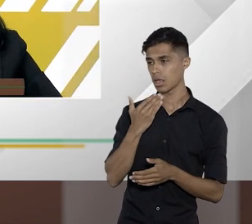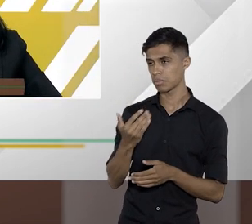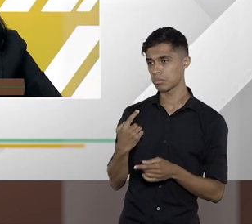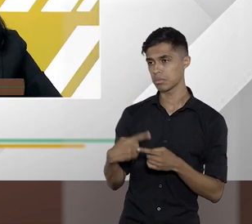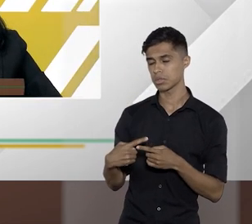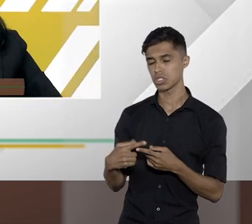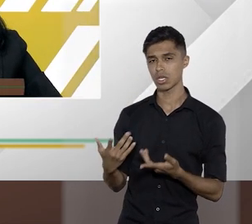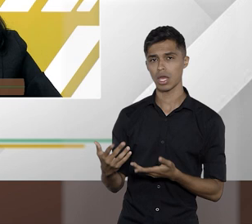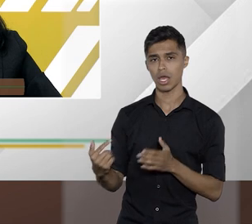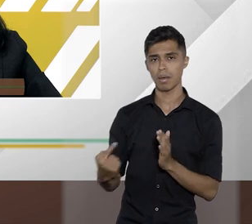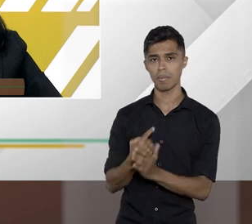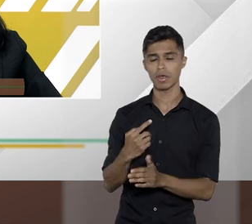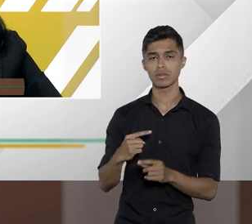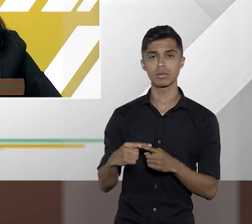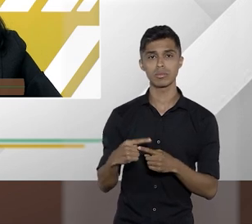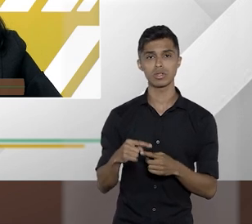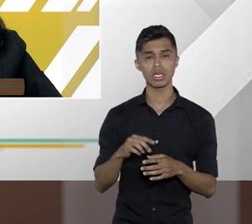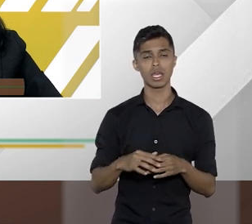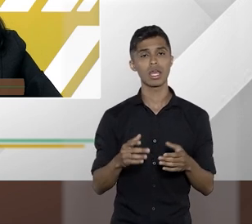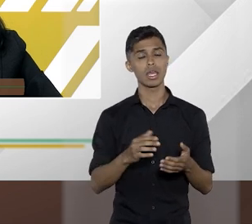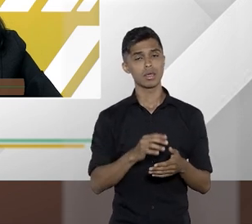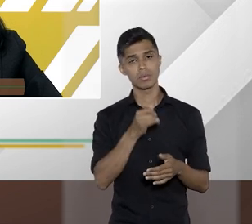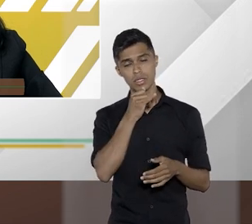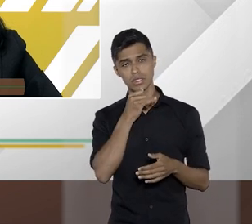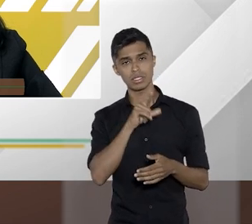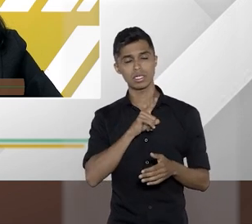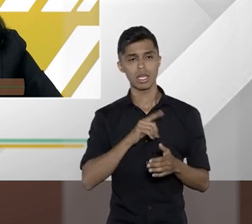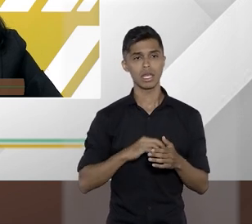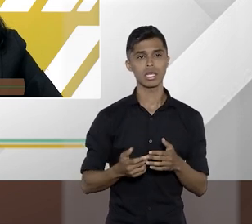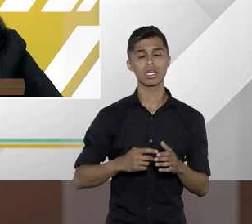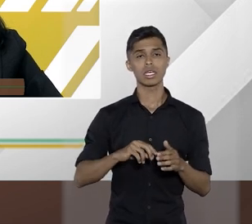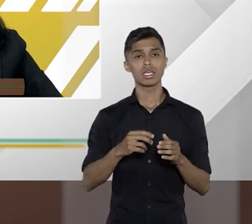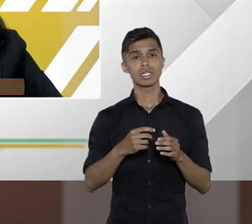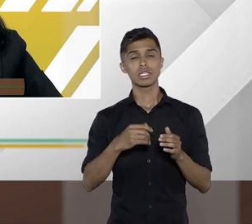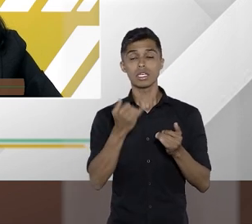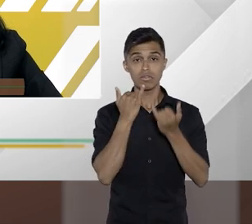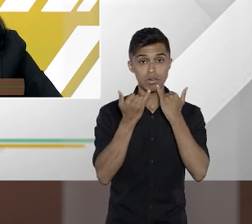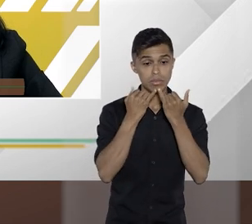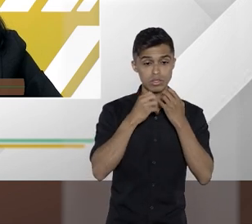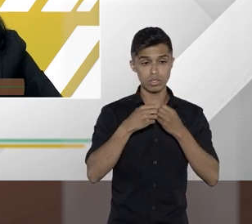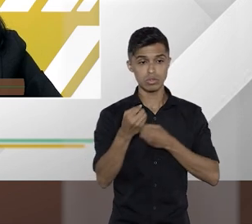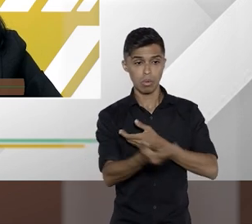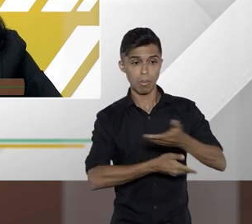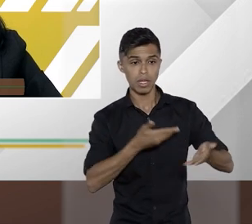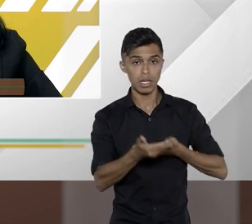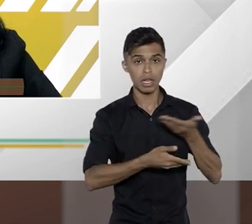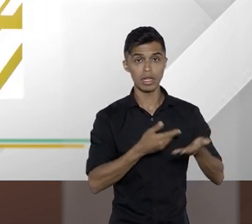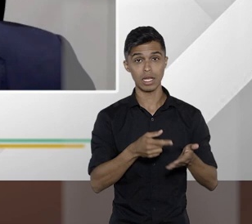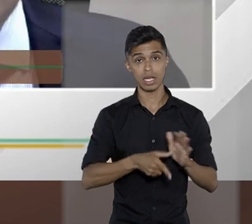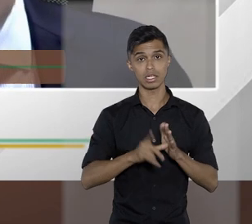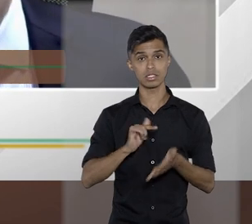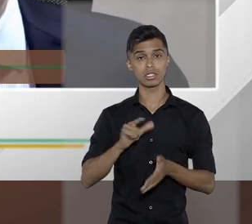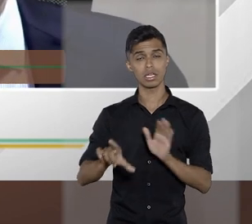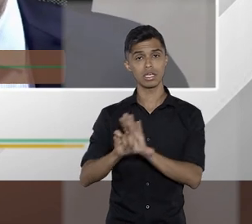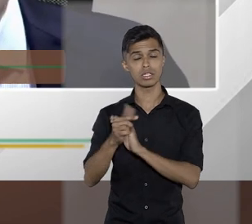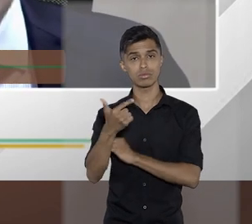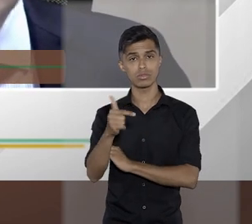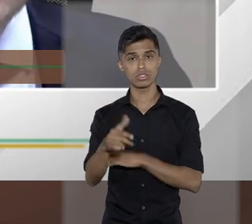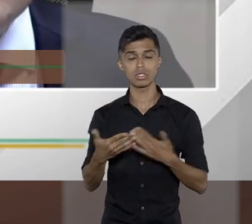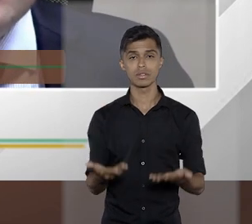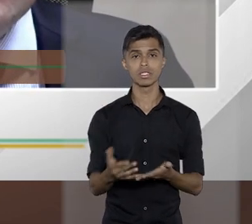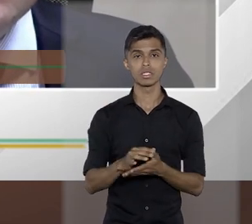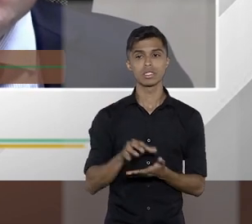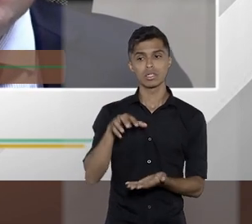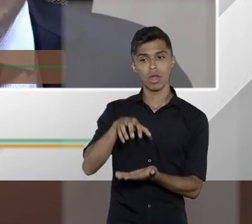questão, o compartilhamento de dados que antes não era regulamentado. Você poderia ter um compartilhamento entre órgãos